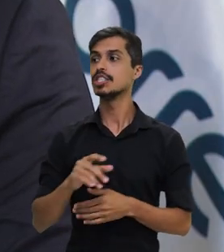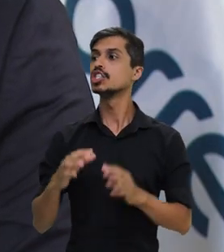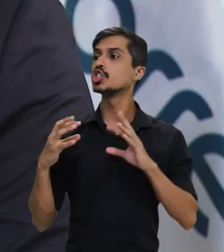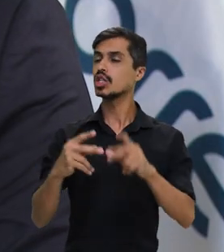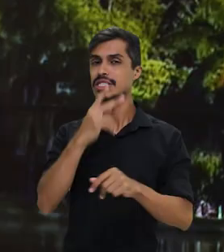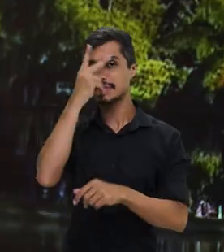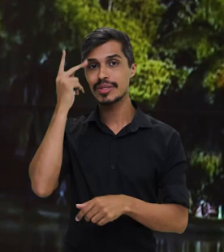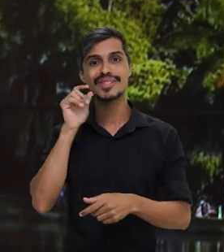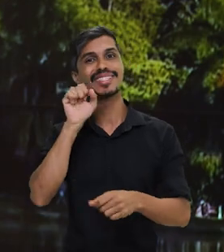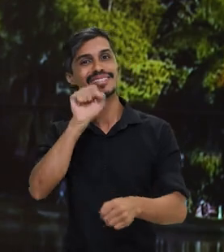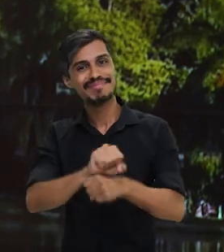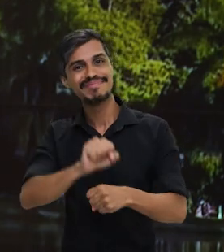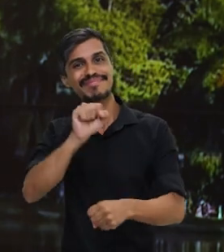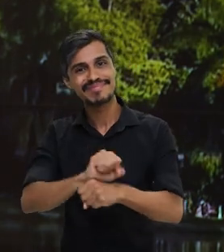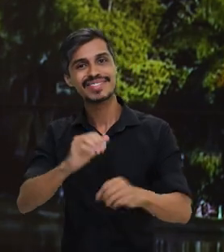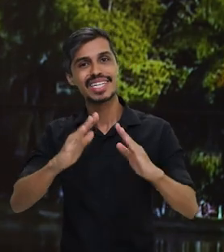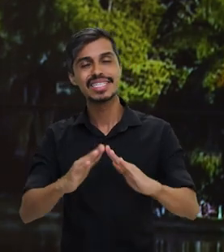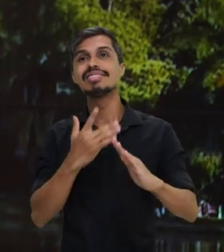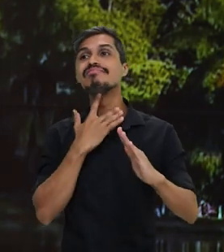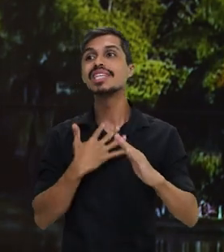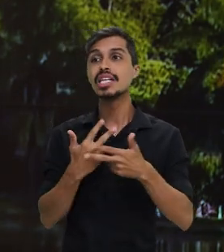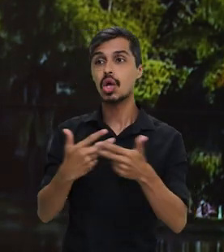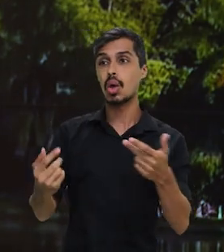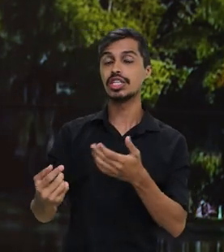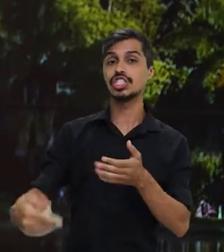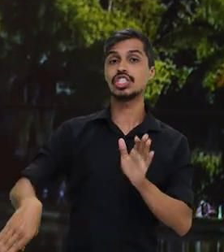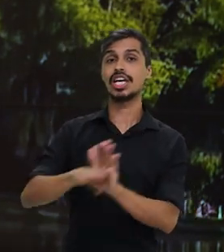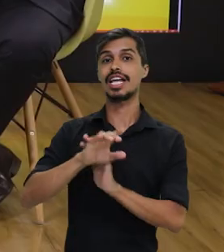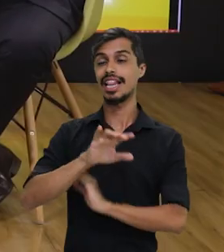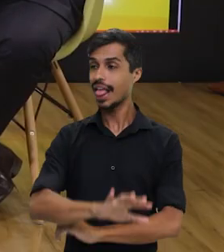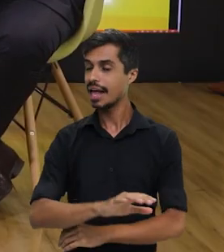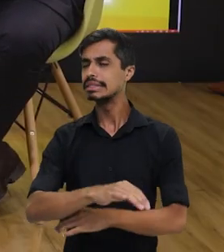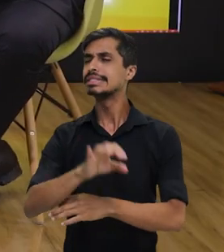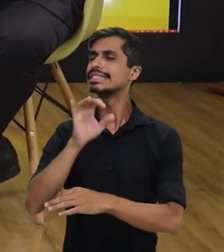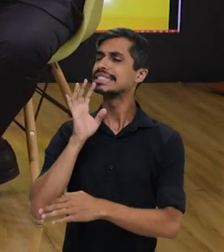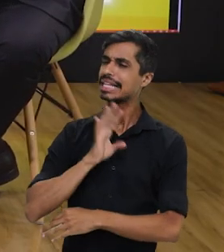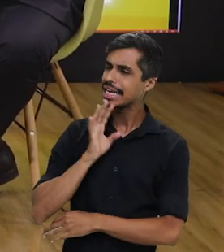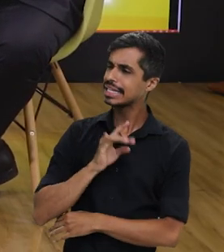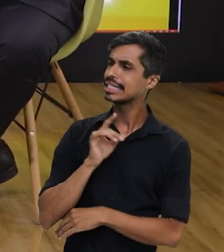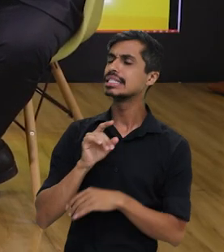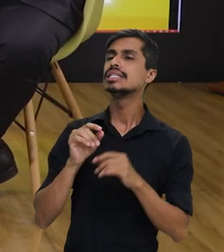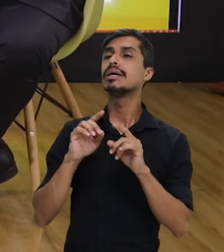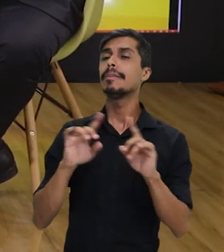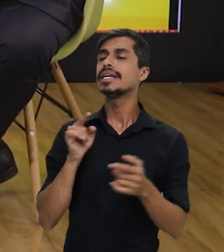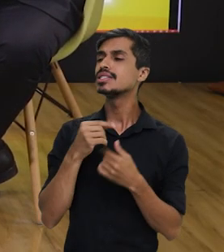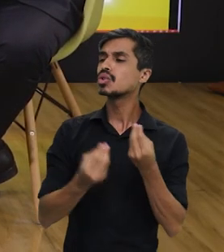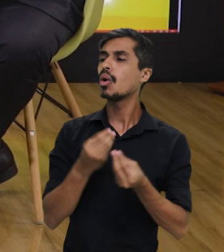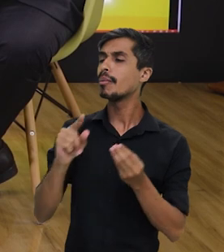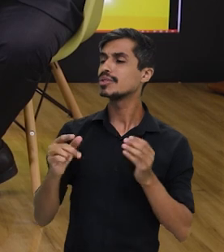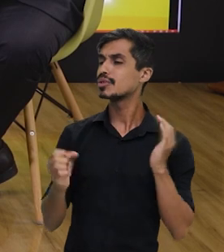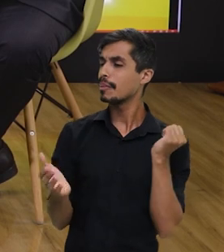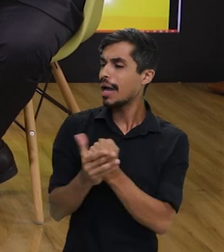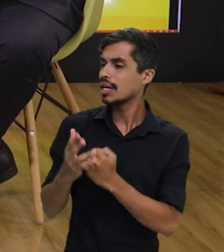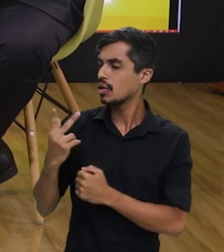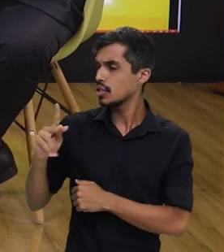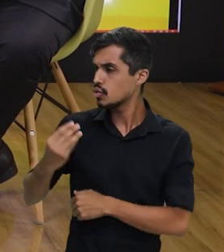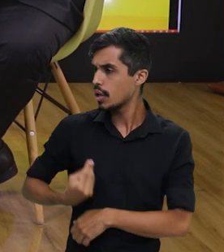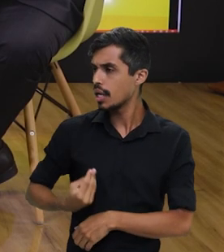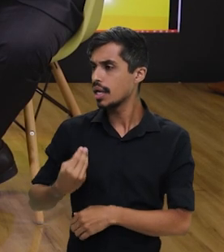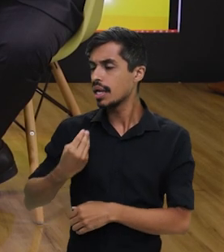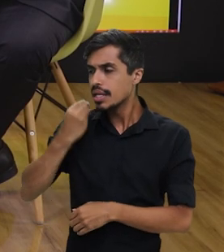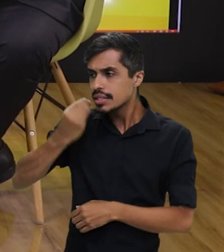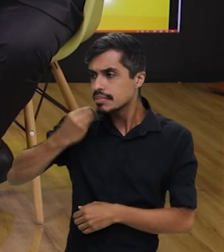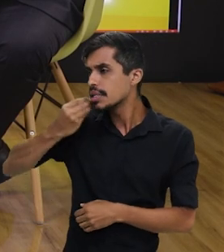todo mundo estava em casa esperando que as coisas chegassem lá. Que legado esse período deixou para vocês? Que aprendizados